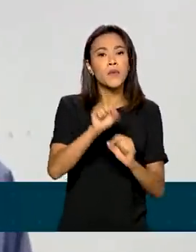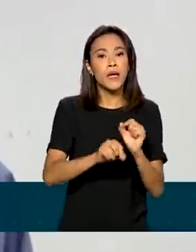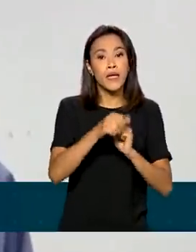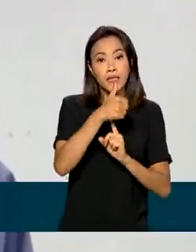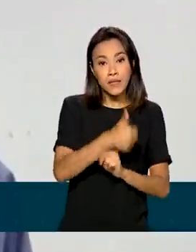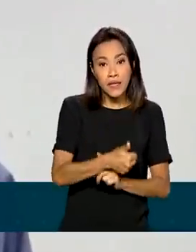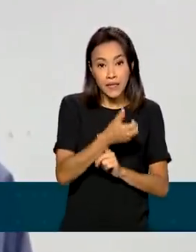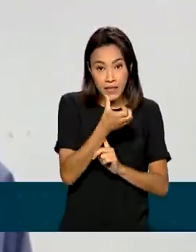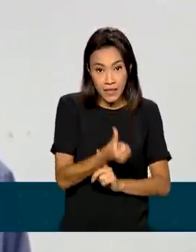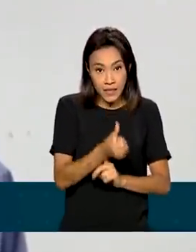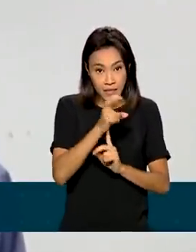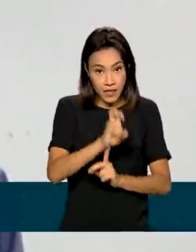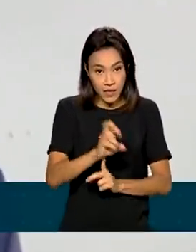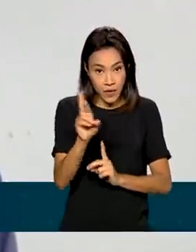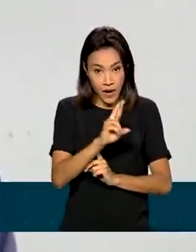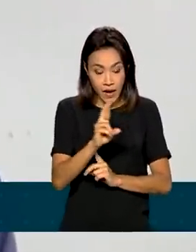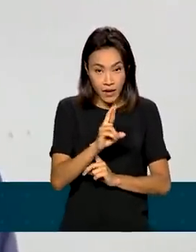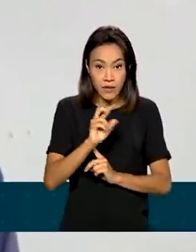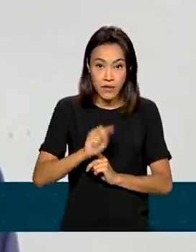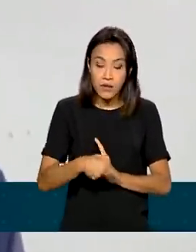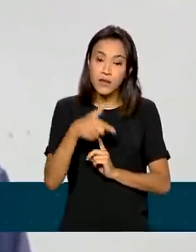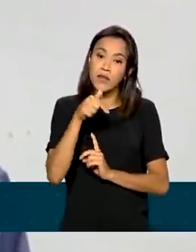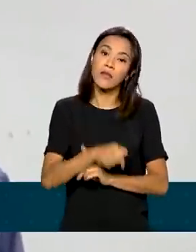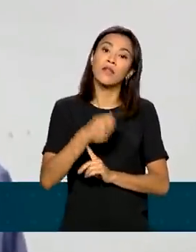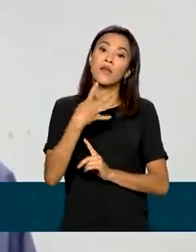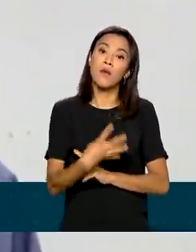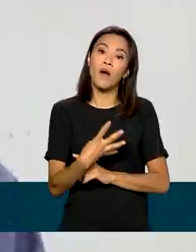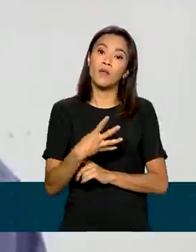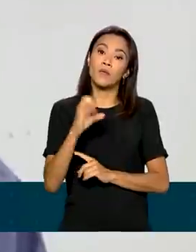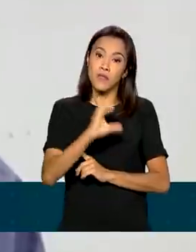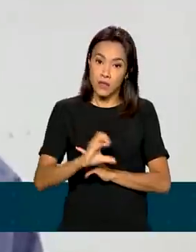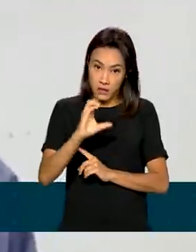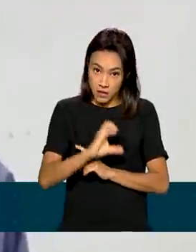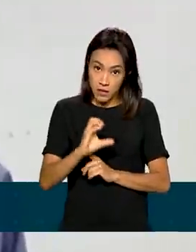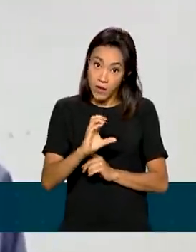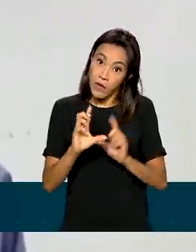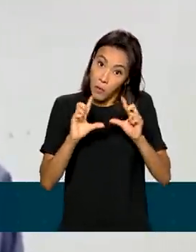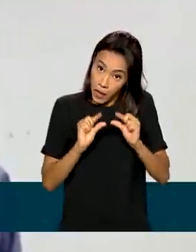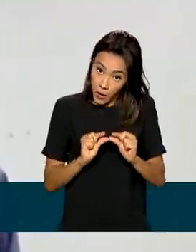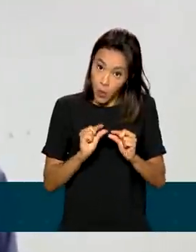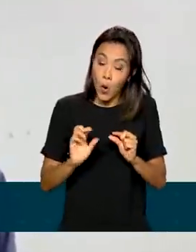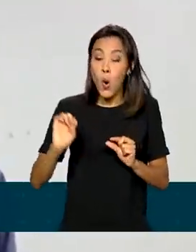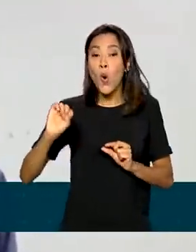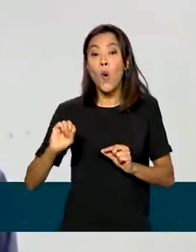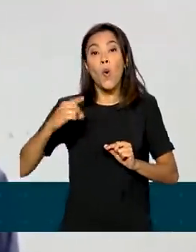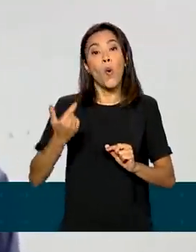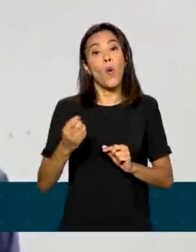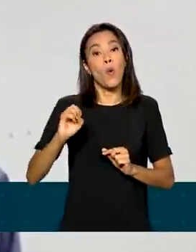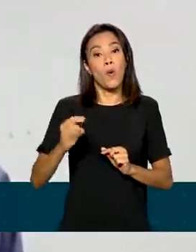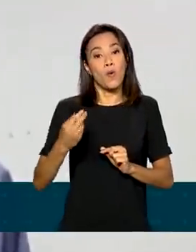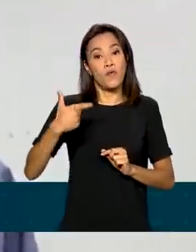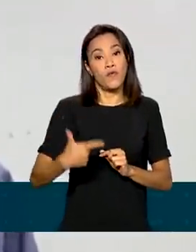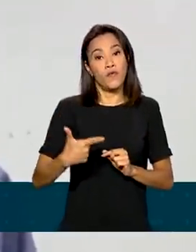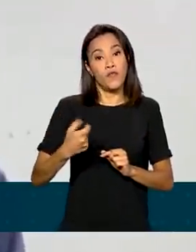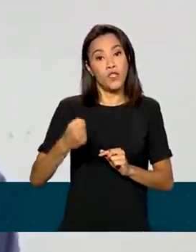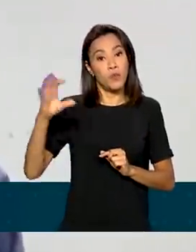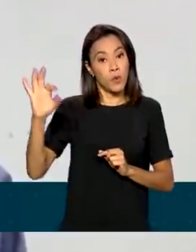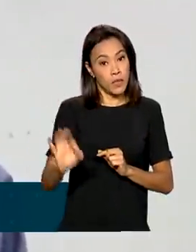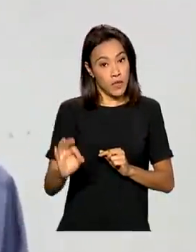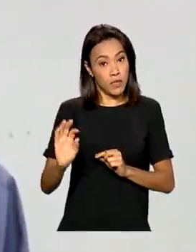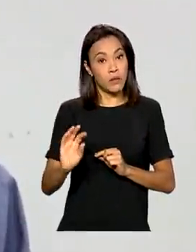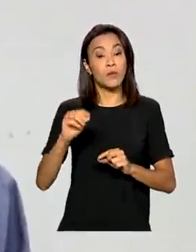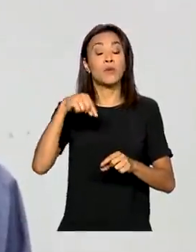165,74, é a multa mínima, ou 20% do imposto devido,